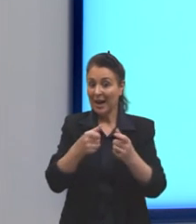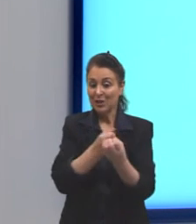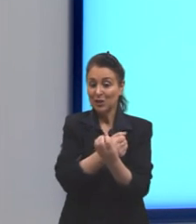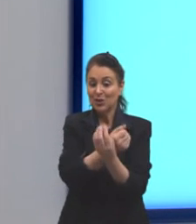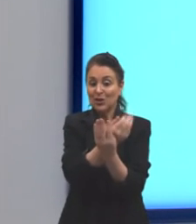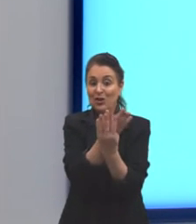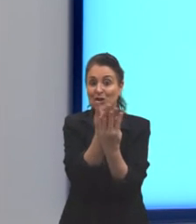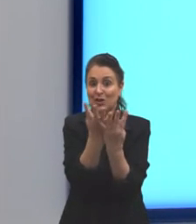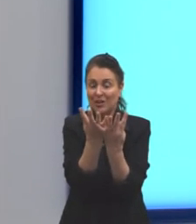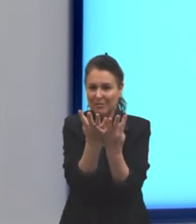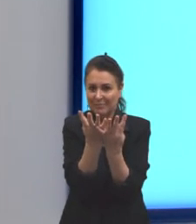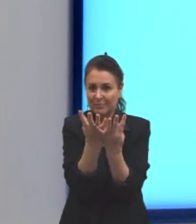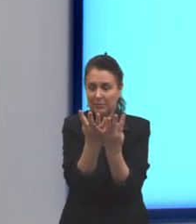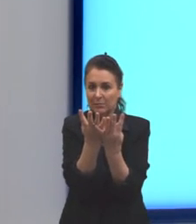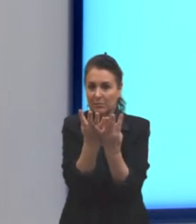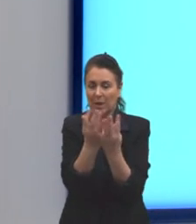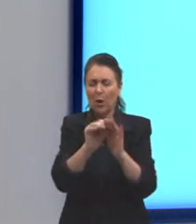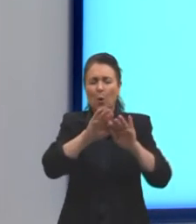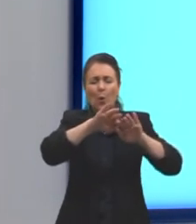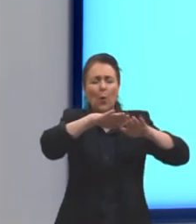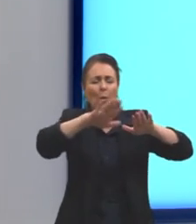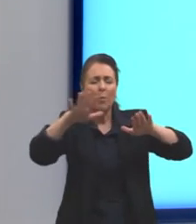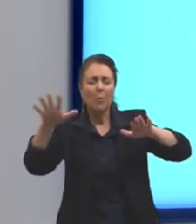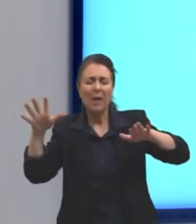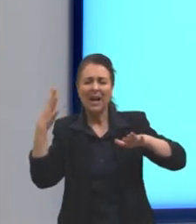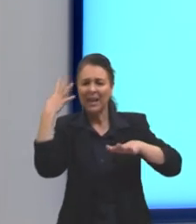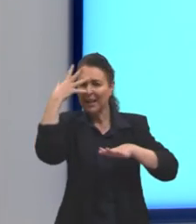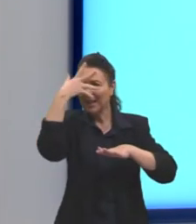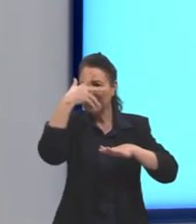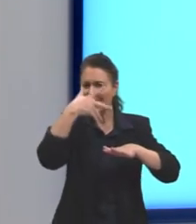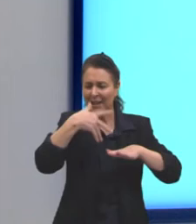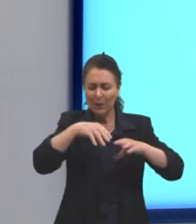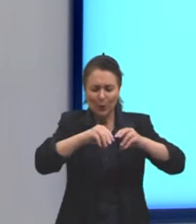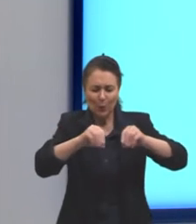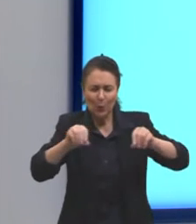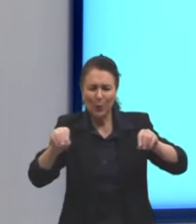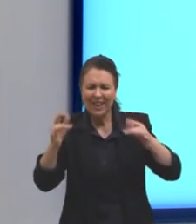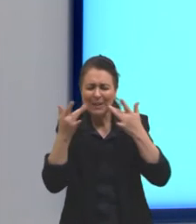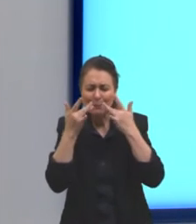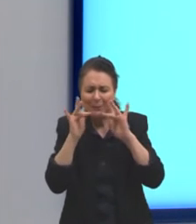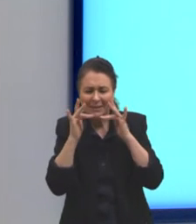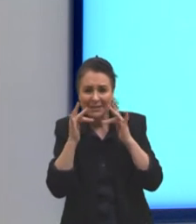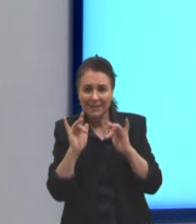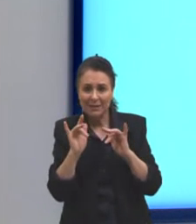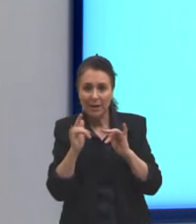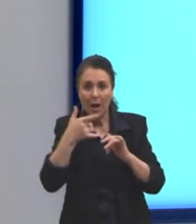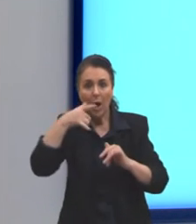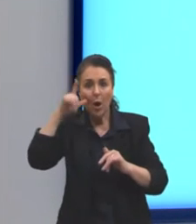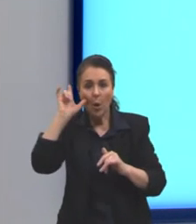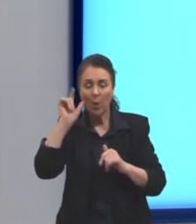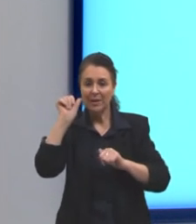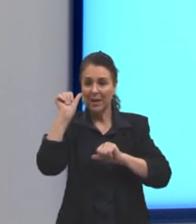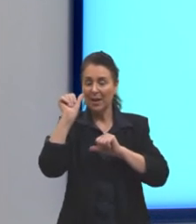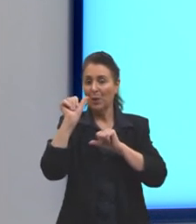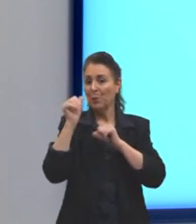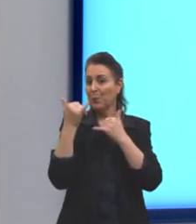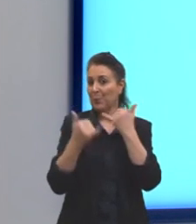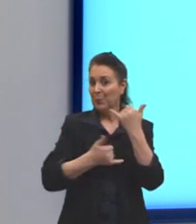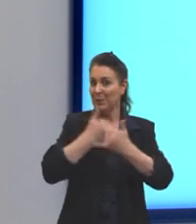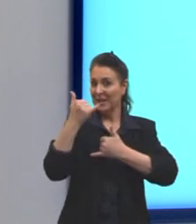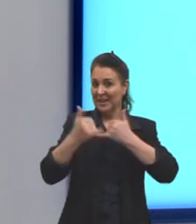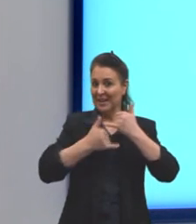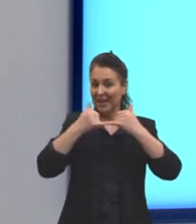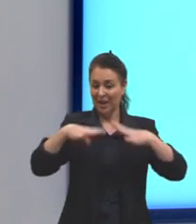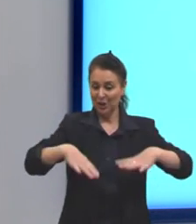e a areia branquinha. A praia é bonita. Ontem, eu brinquei de castelinho. O meu